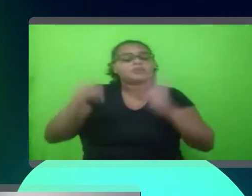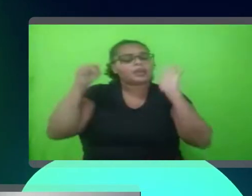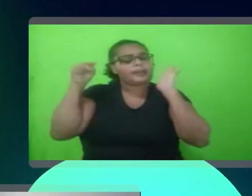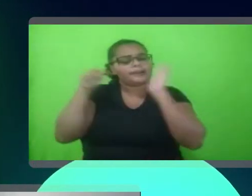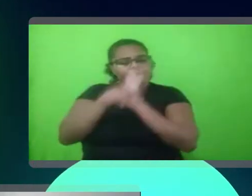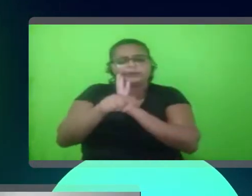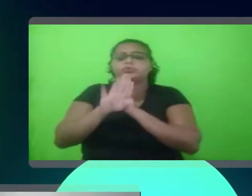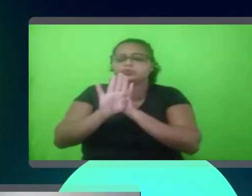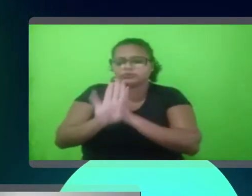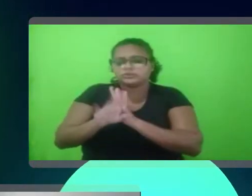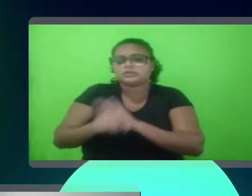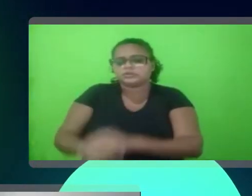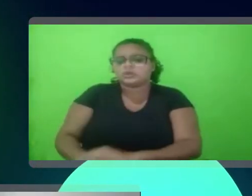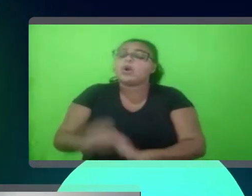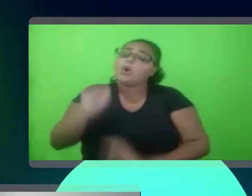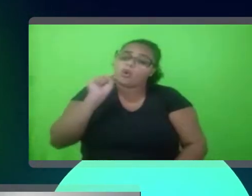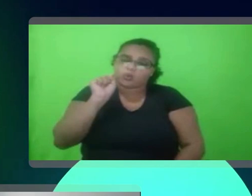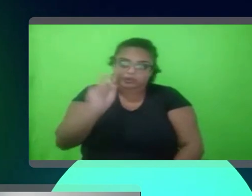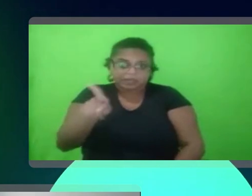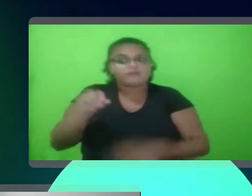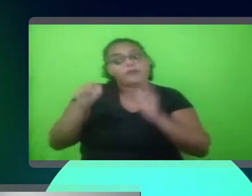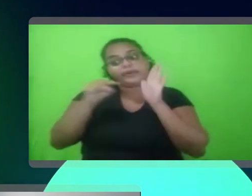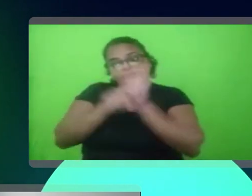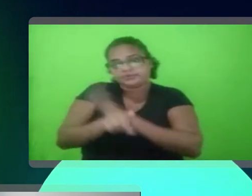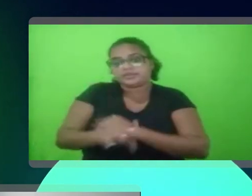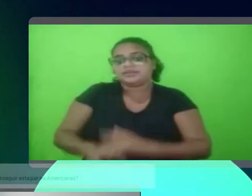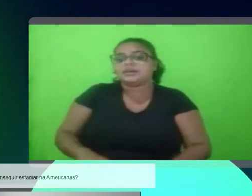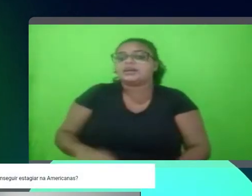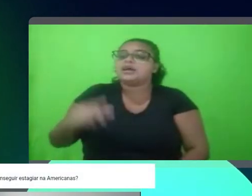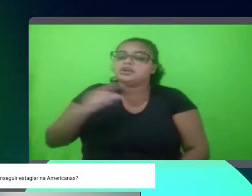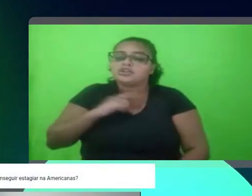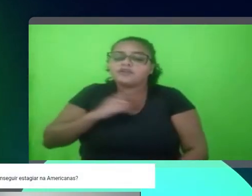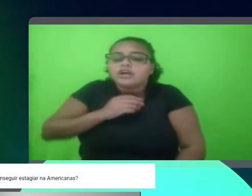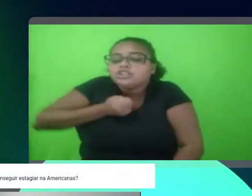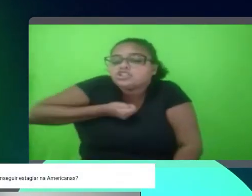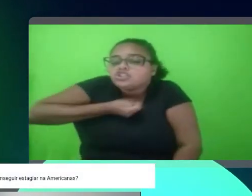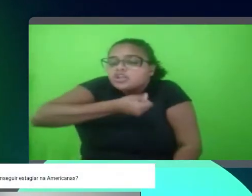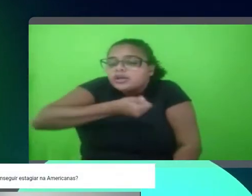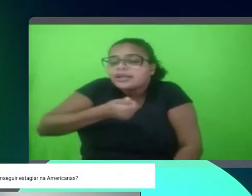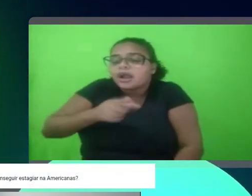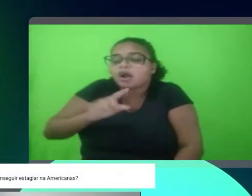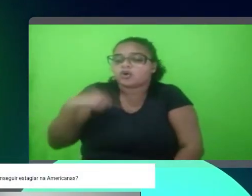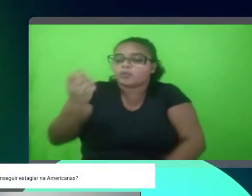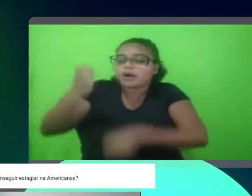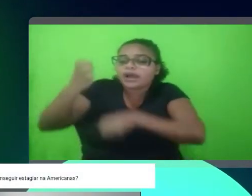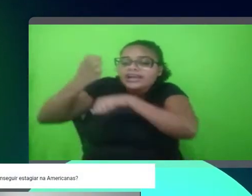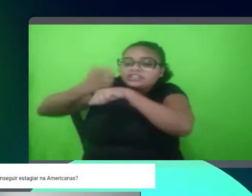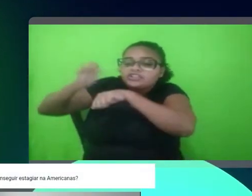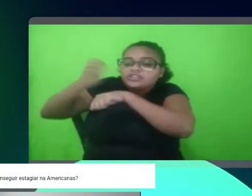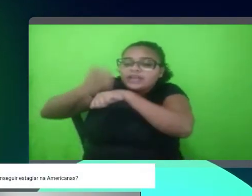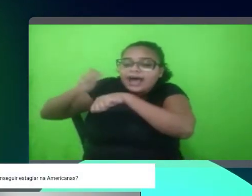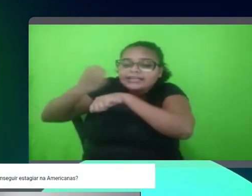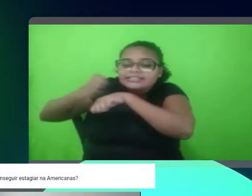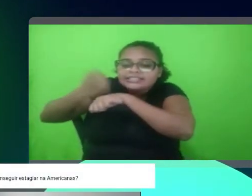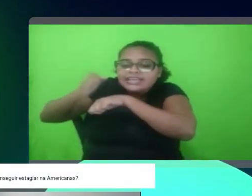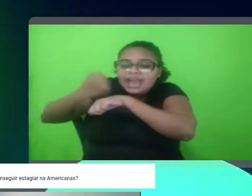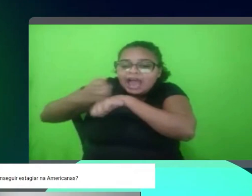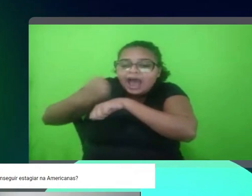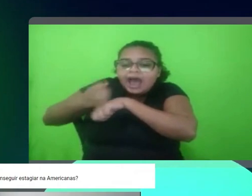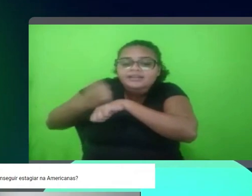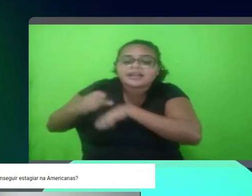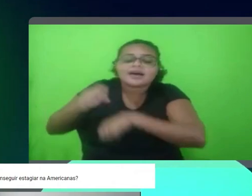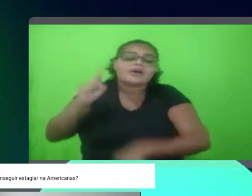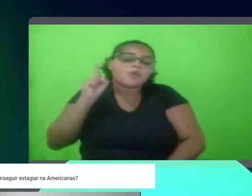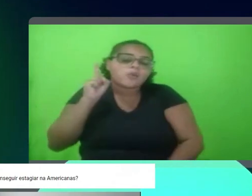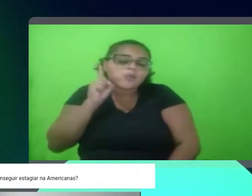Pergunta, é, ah, é ok, vou perguntar, você teria alguma dica sobre como conseguir estagiar na Americanas? Não sei se é a sua